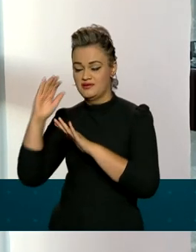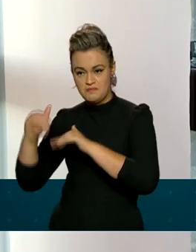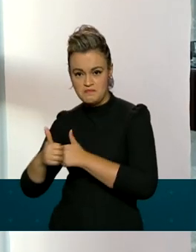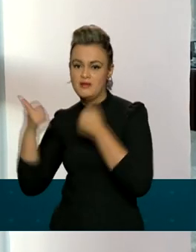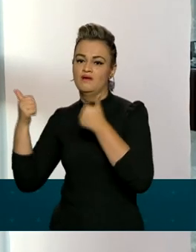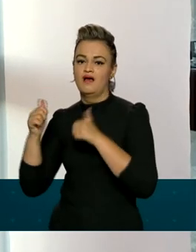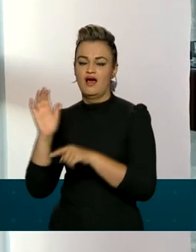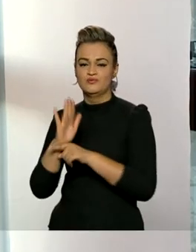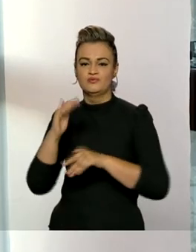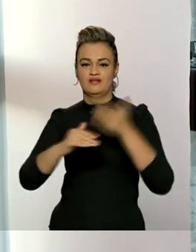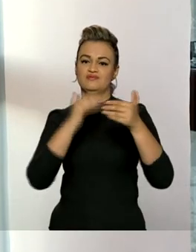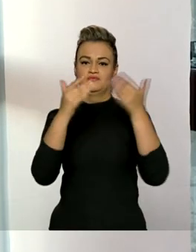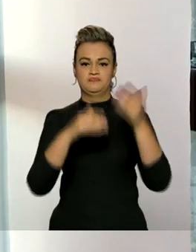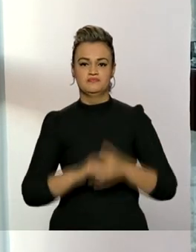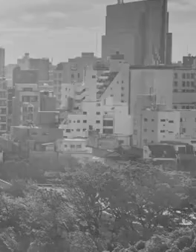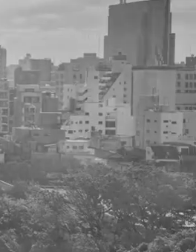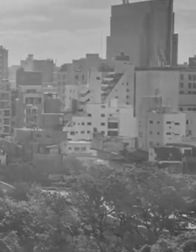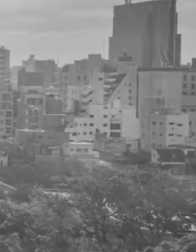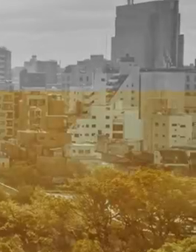desempenho escolar dos alunos.